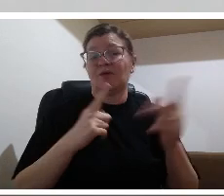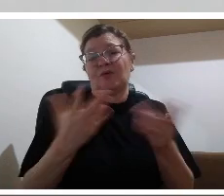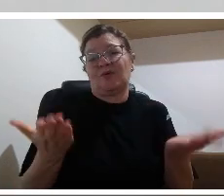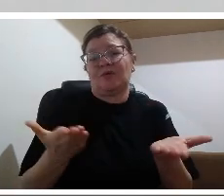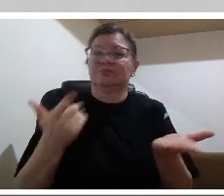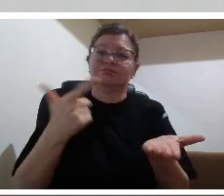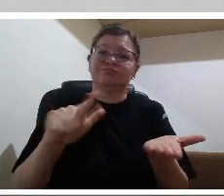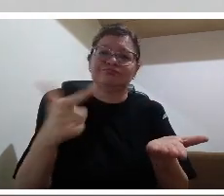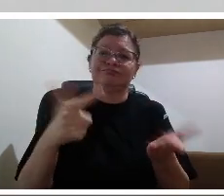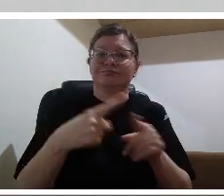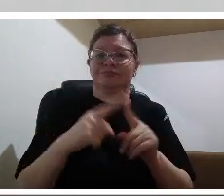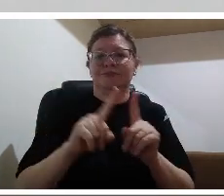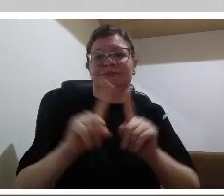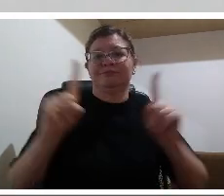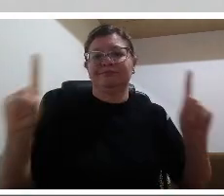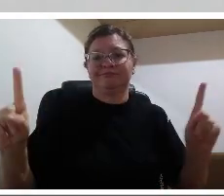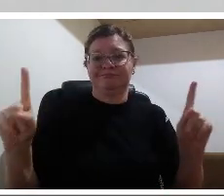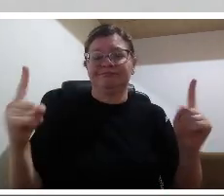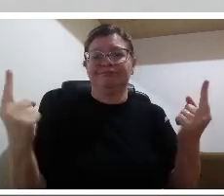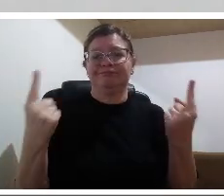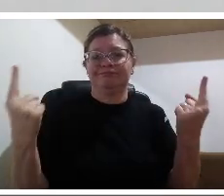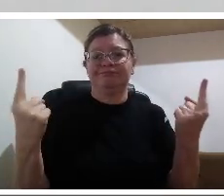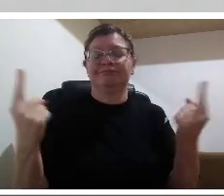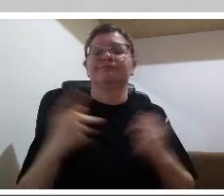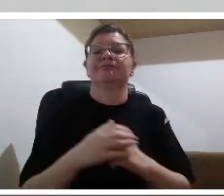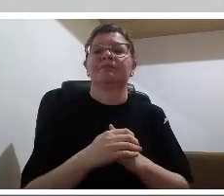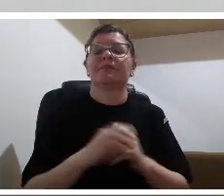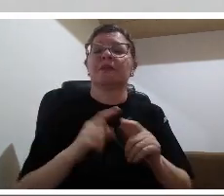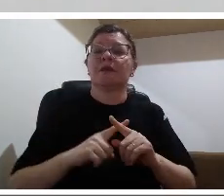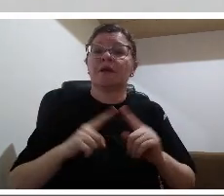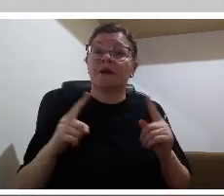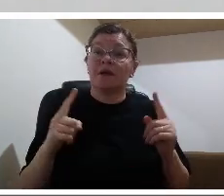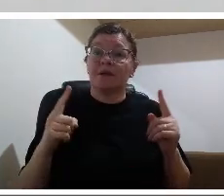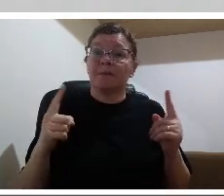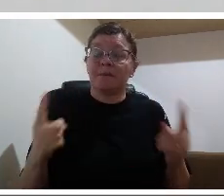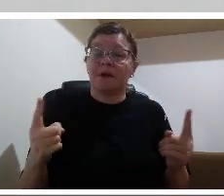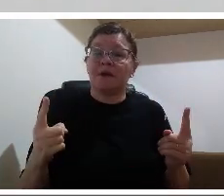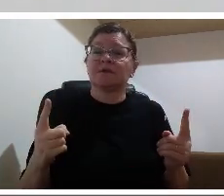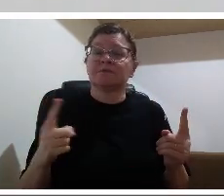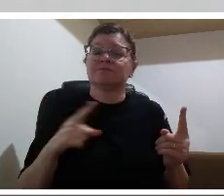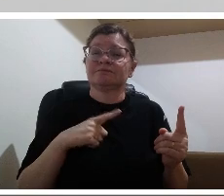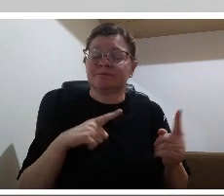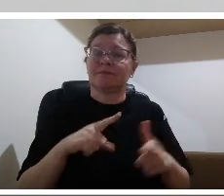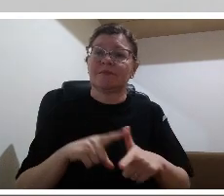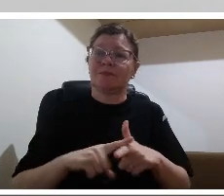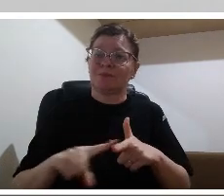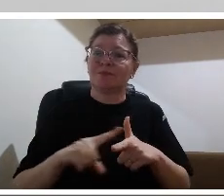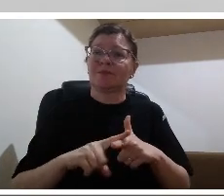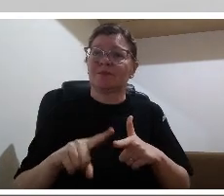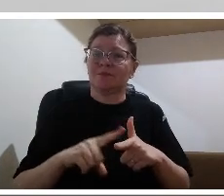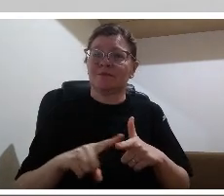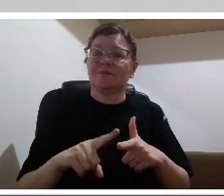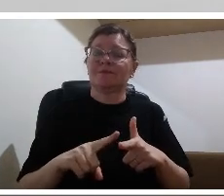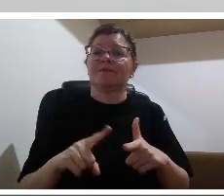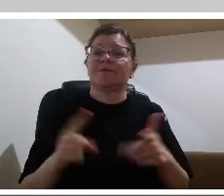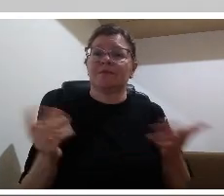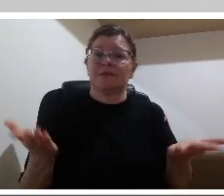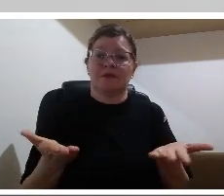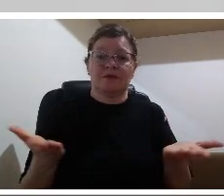nós e que nós não só nesse período de isolamento mas parece que o isolamento